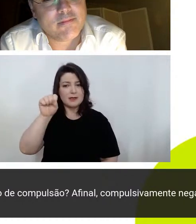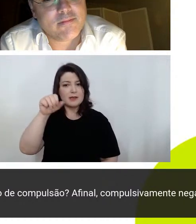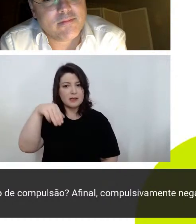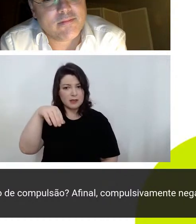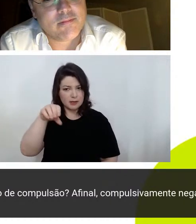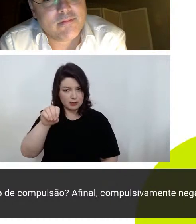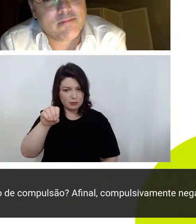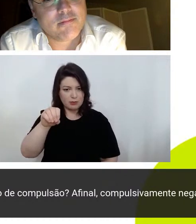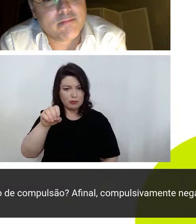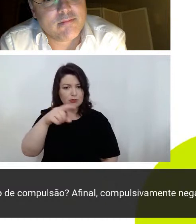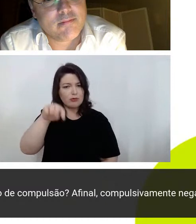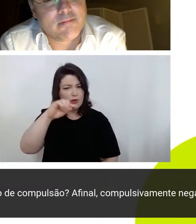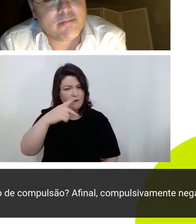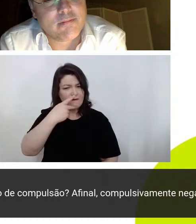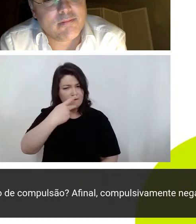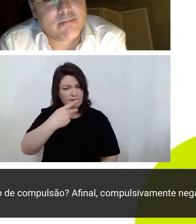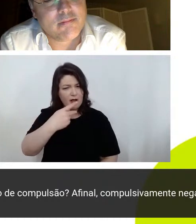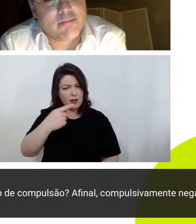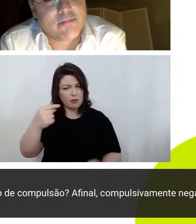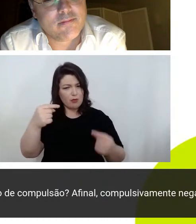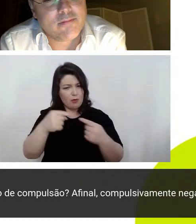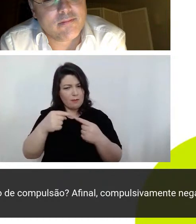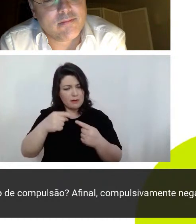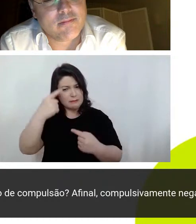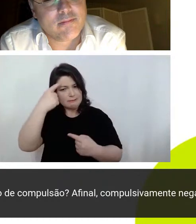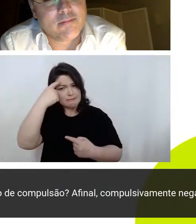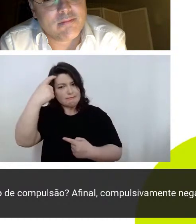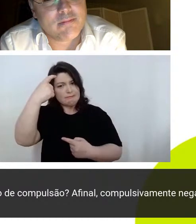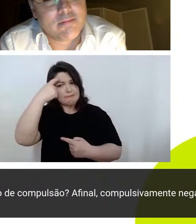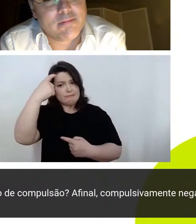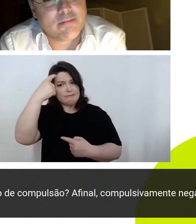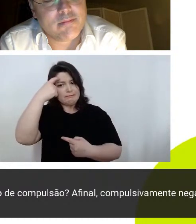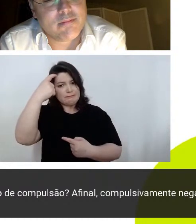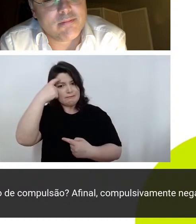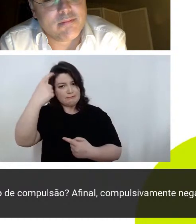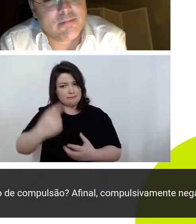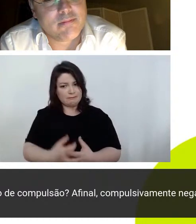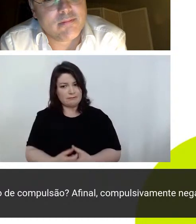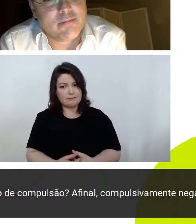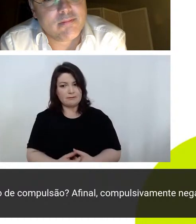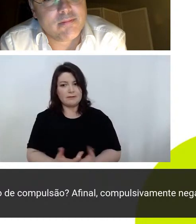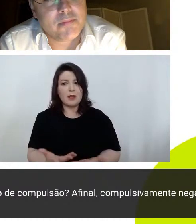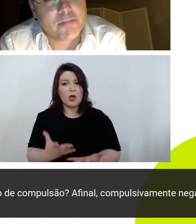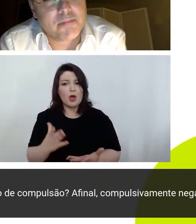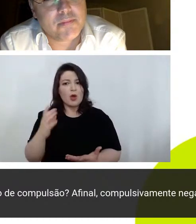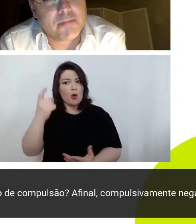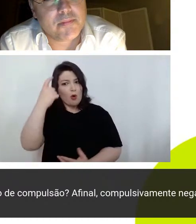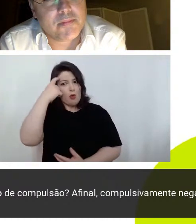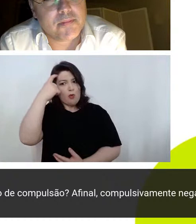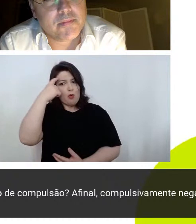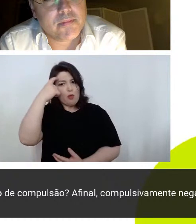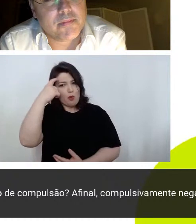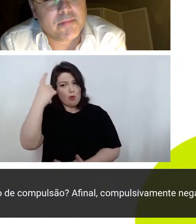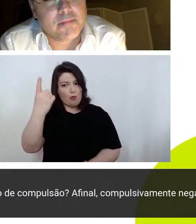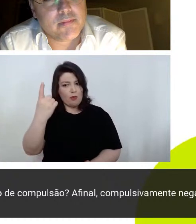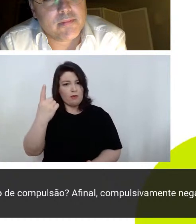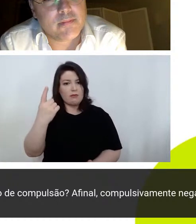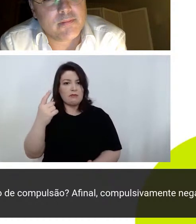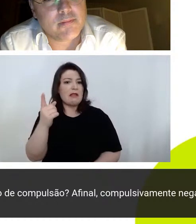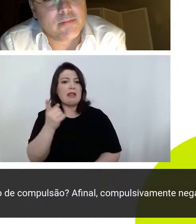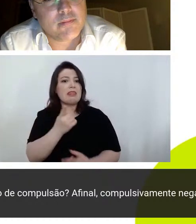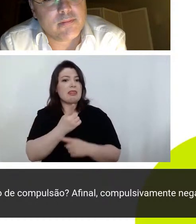de compulsão afinal compulsivamente negam toda a realidade a pulsão de vida